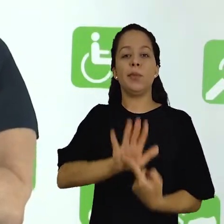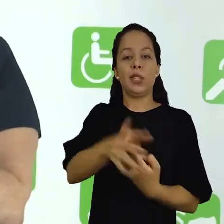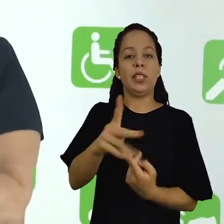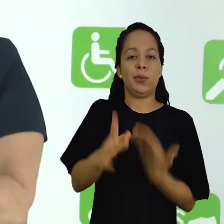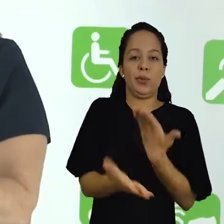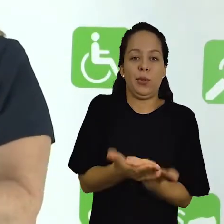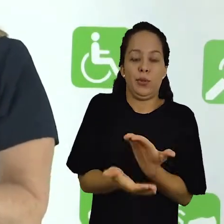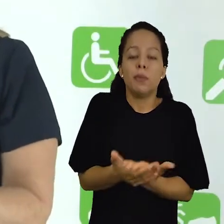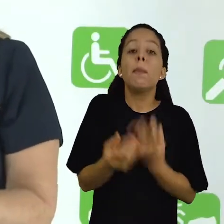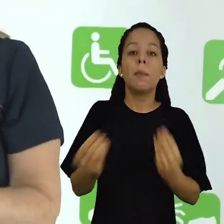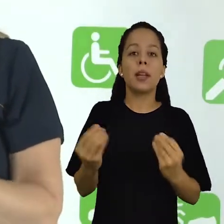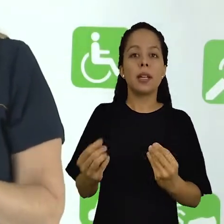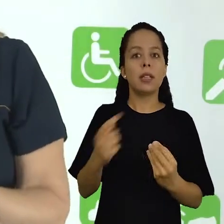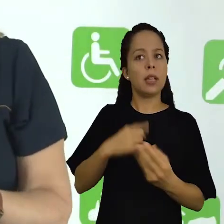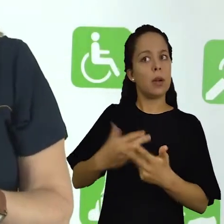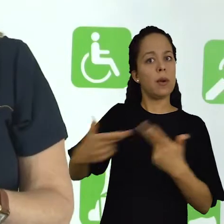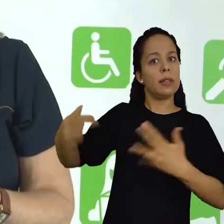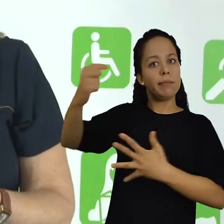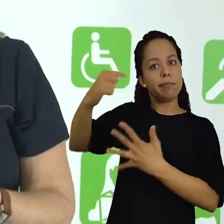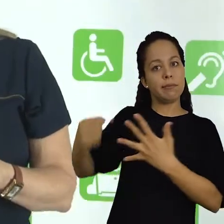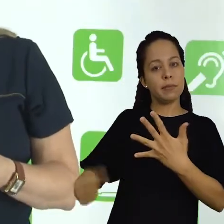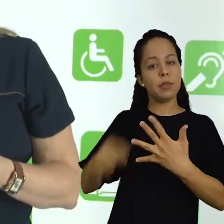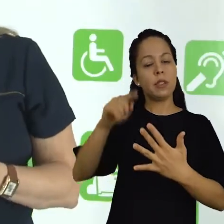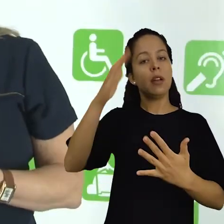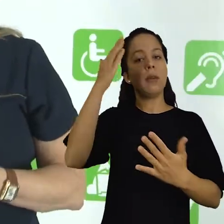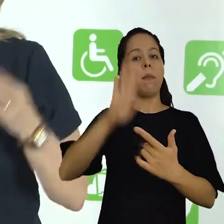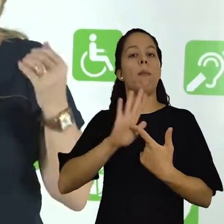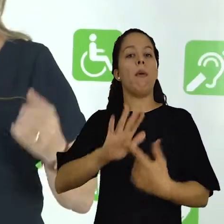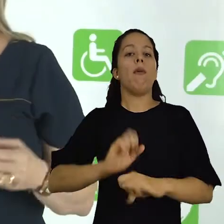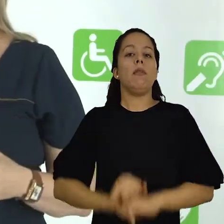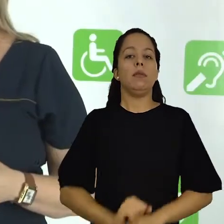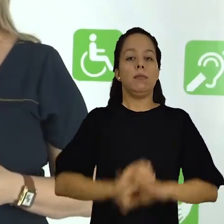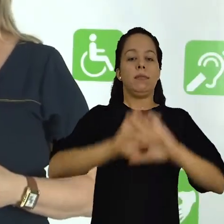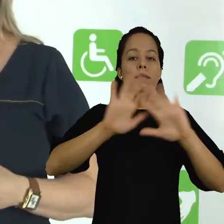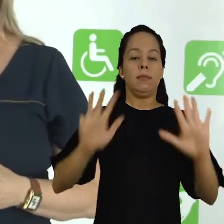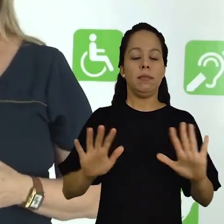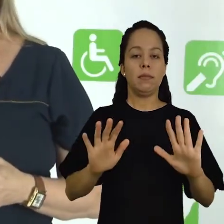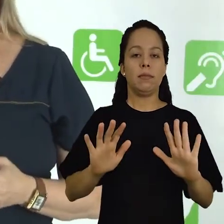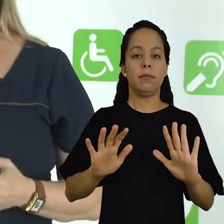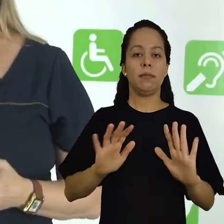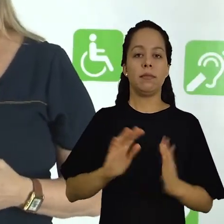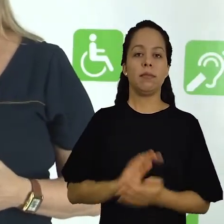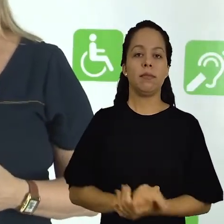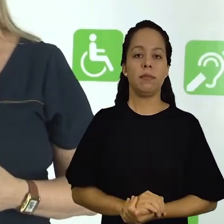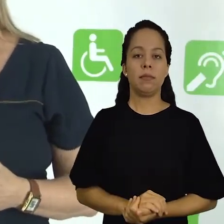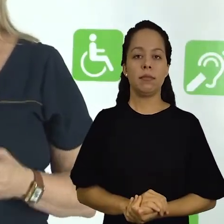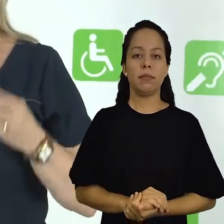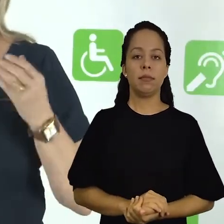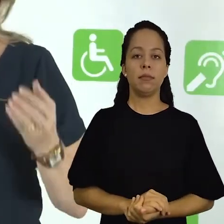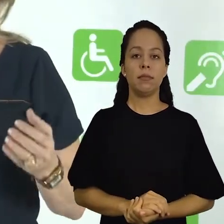com esses estudos para esclarecer questões. Também pesquisar diz respeito a fazer investigações ou